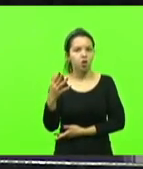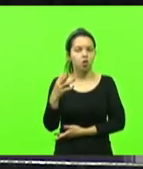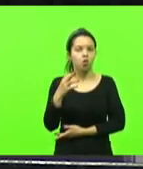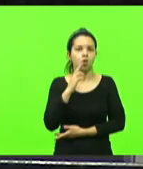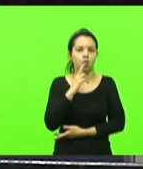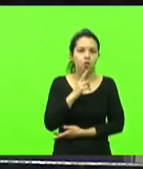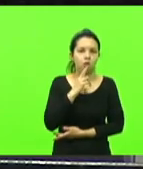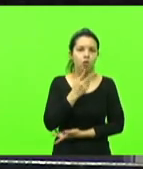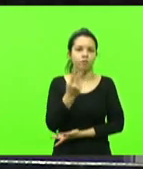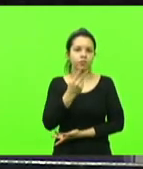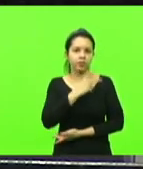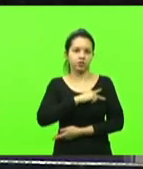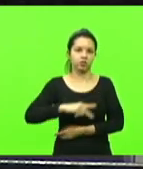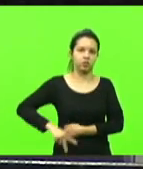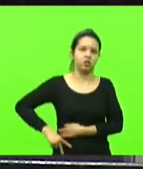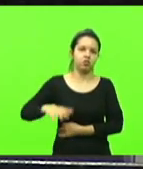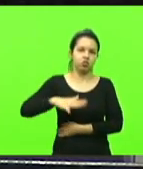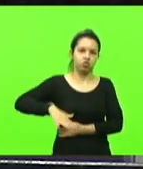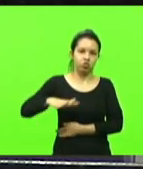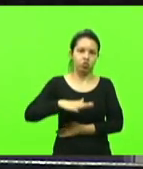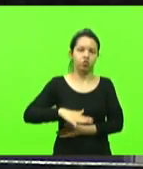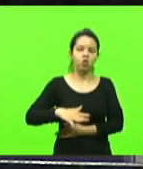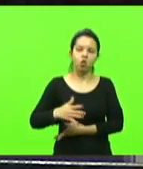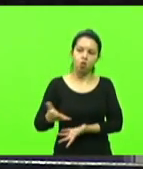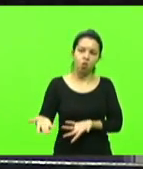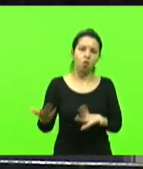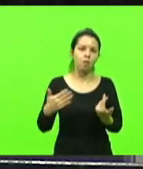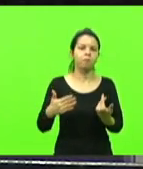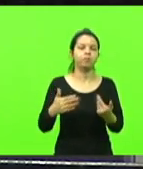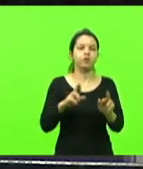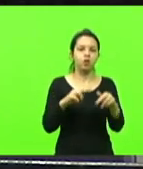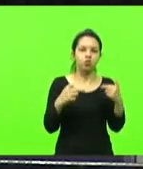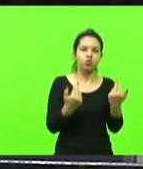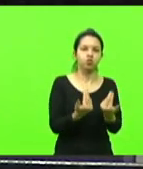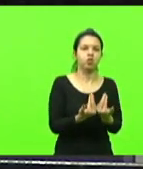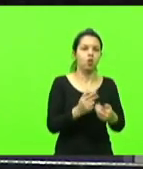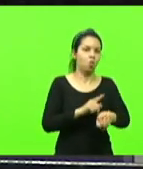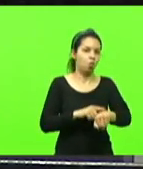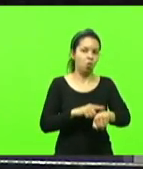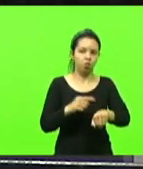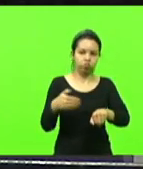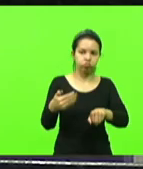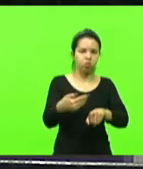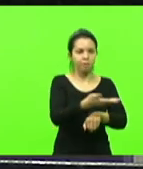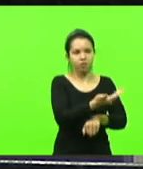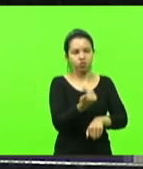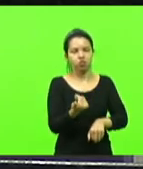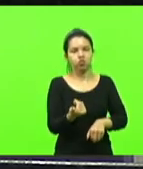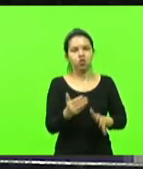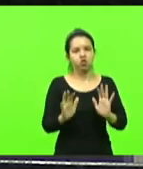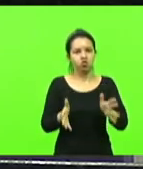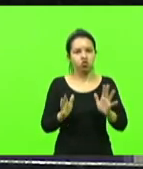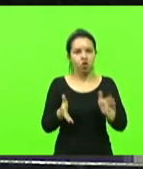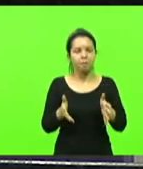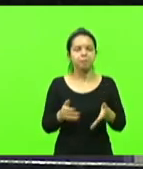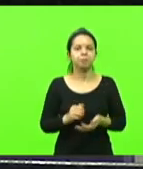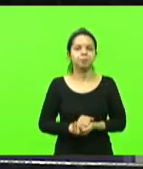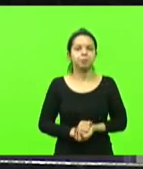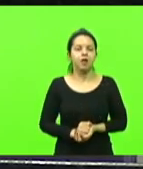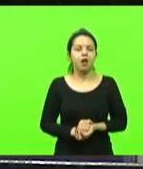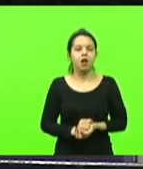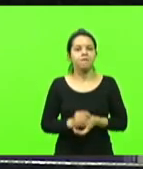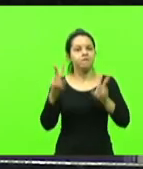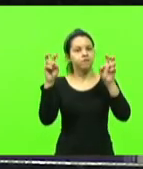da nossa região para que nós possamos recebê-la, daqui a pouco vai estar chegando aqui, para falar sobre a nossa